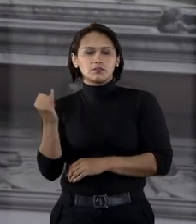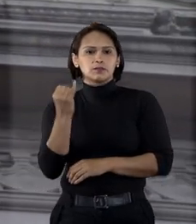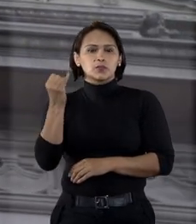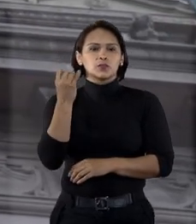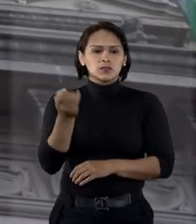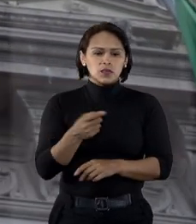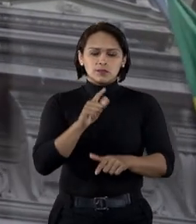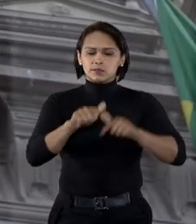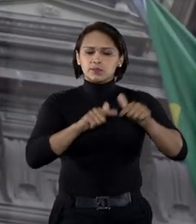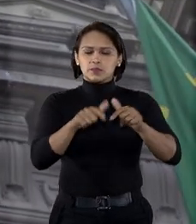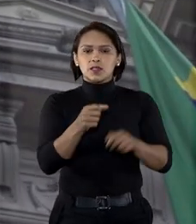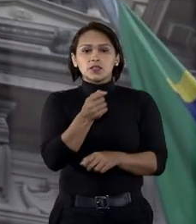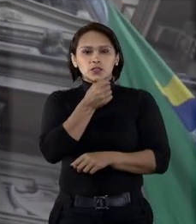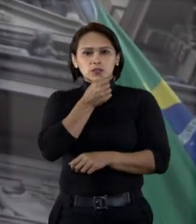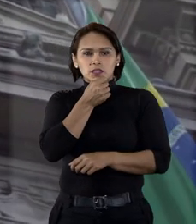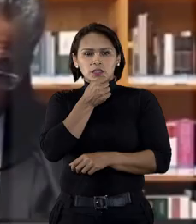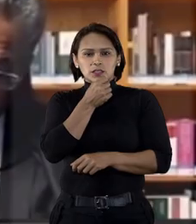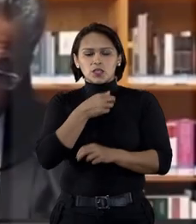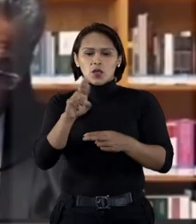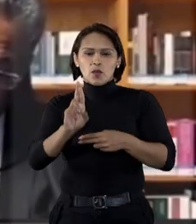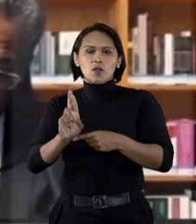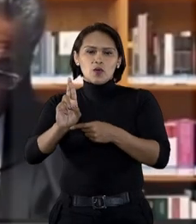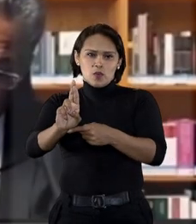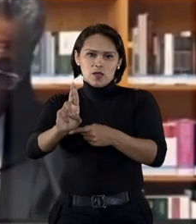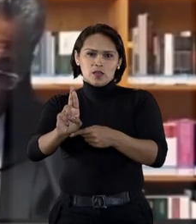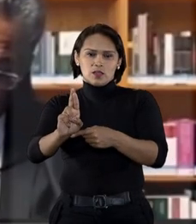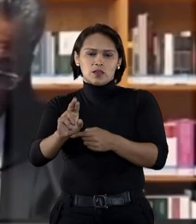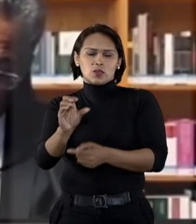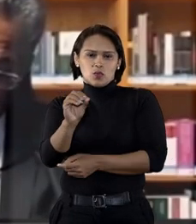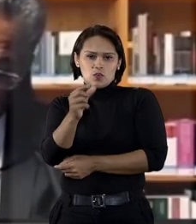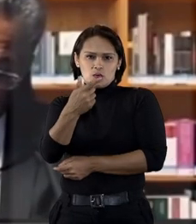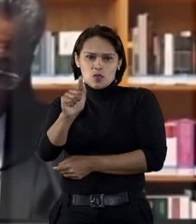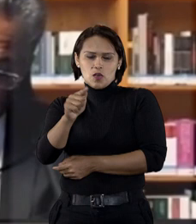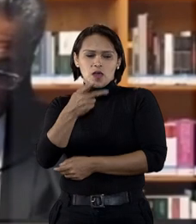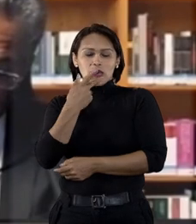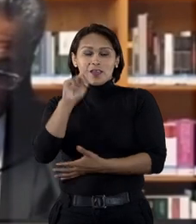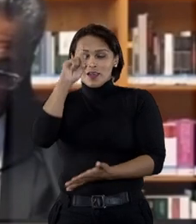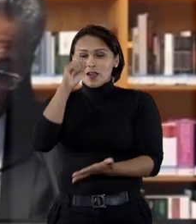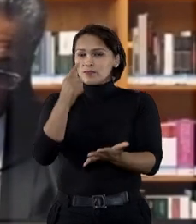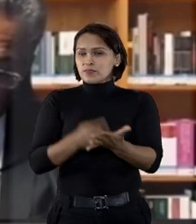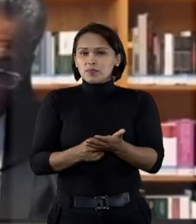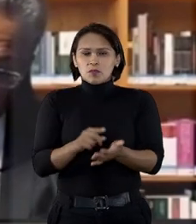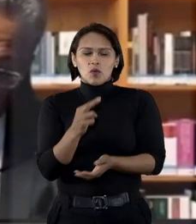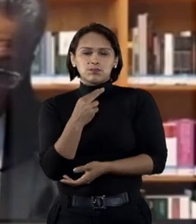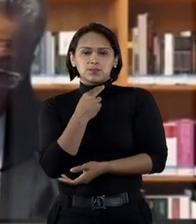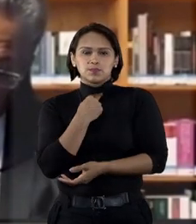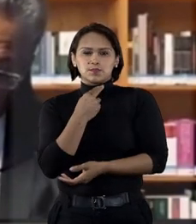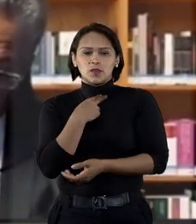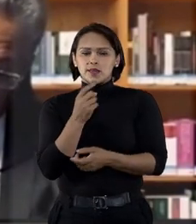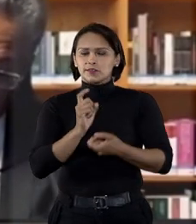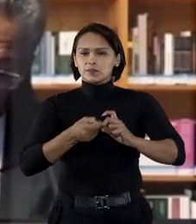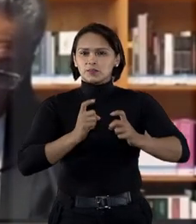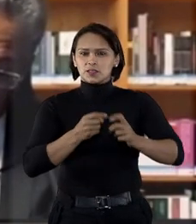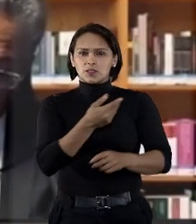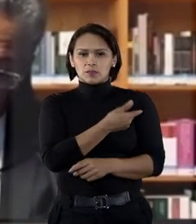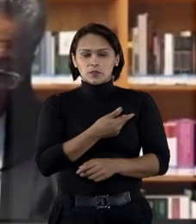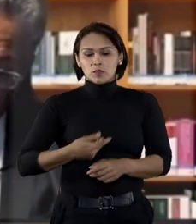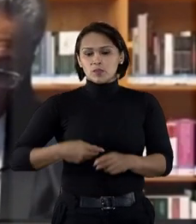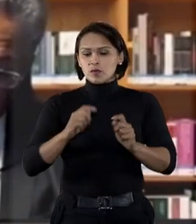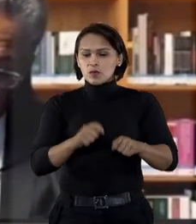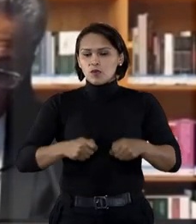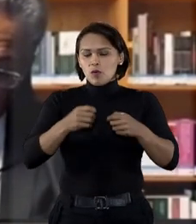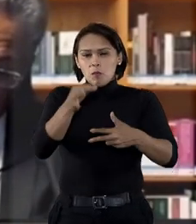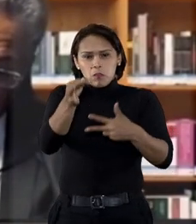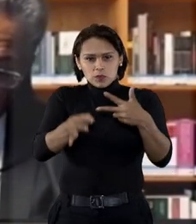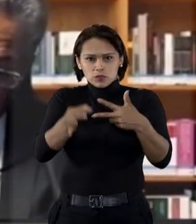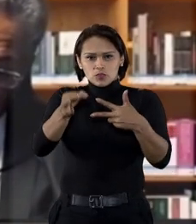indispensáveis para o trabalho jornalístico, o relator no STJ, ministro Ogues Fernandes, afirmou não caber à administração pública